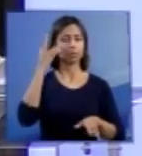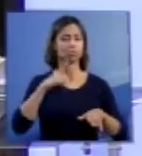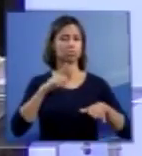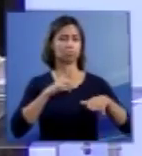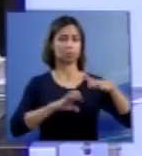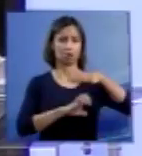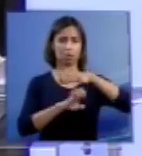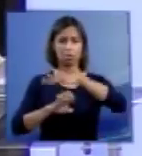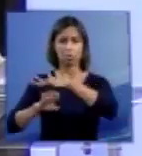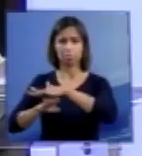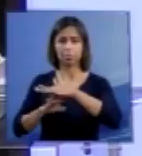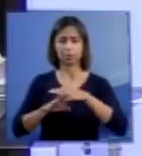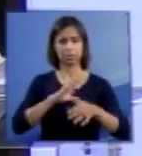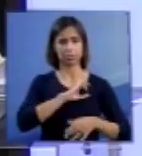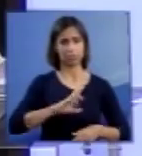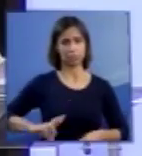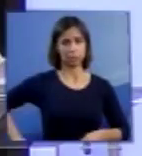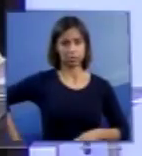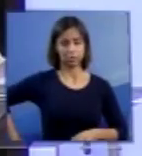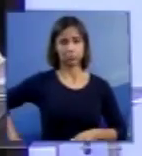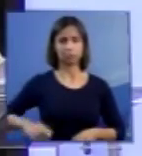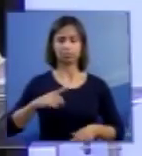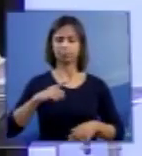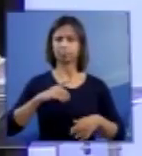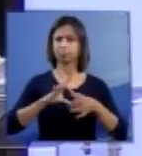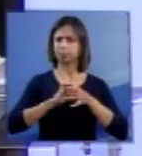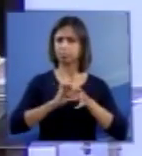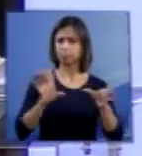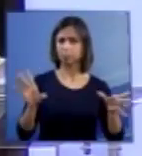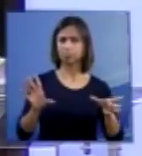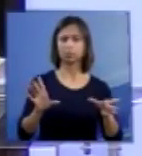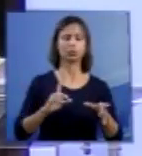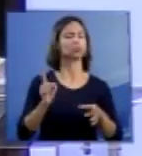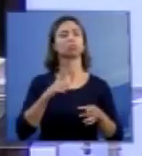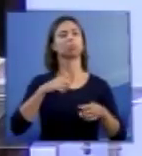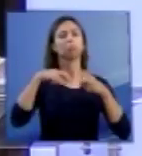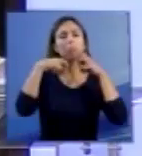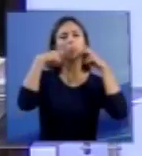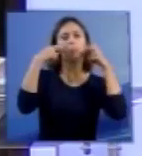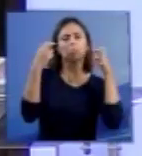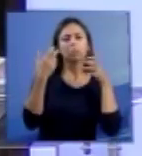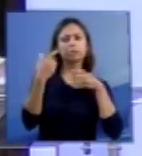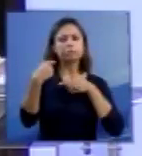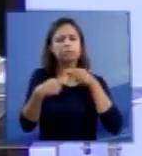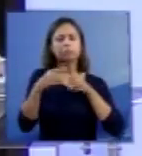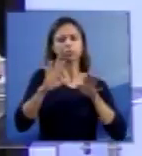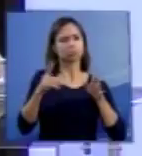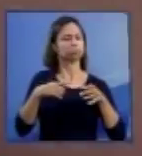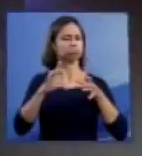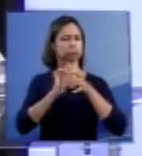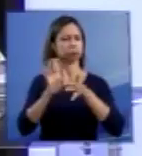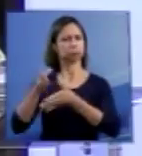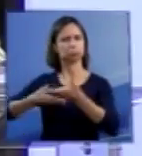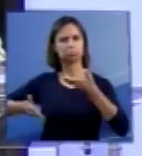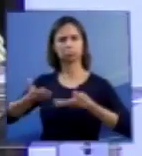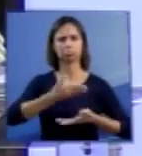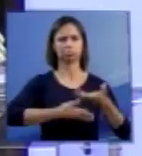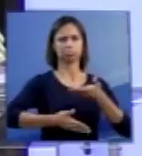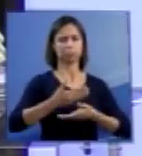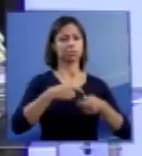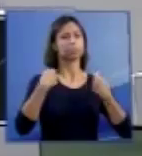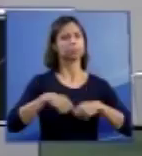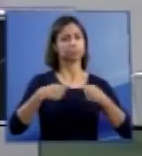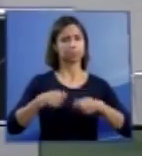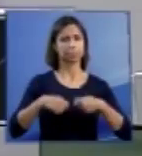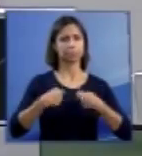religiosas, com total liberdade, sem qualquer constrangimento. Essa liberdade de manifestação deve-se